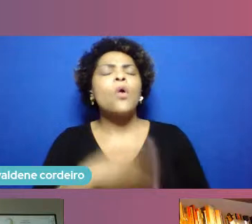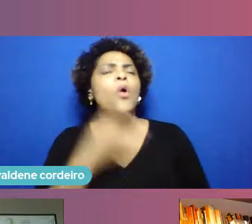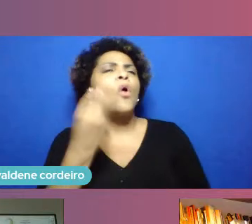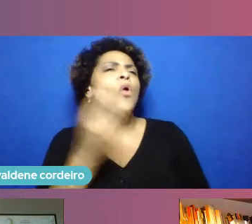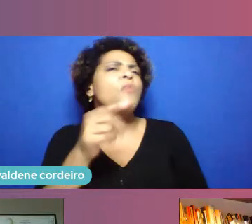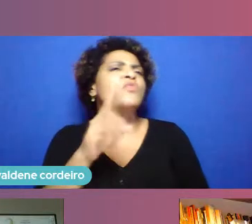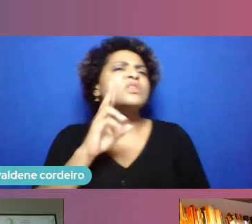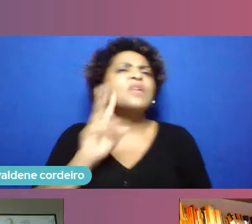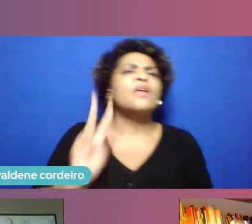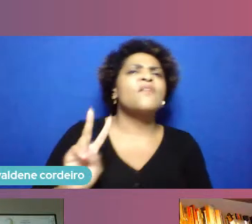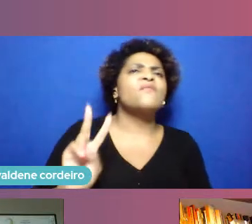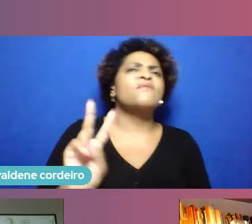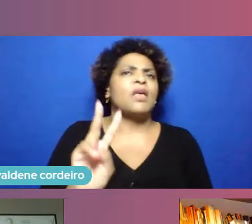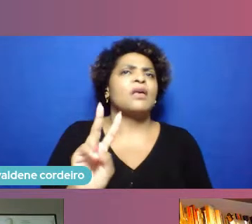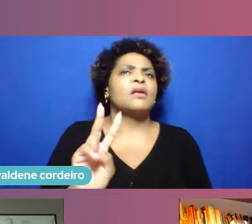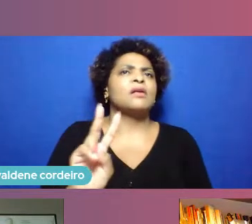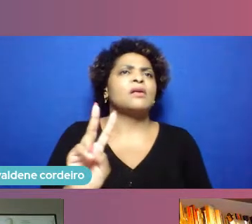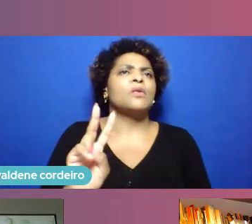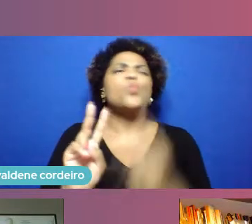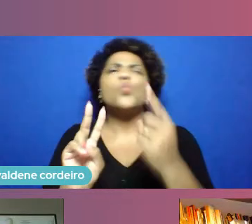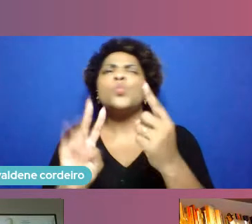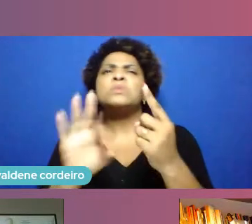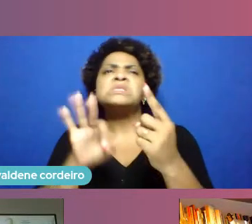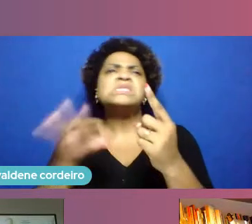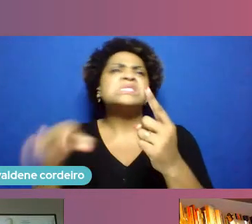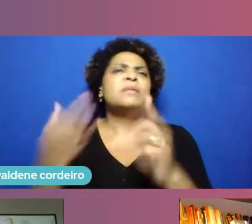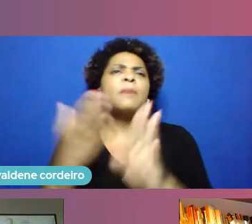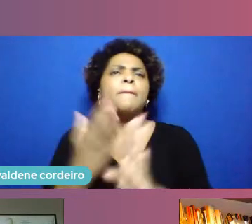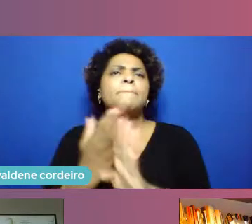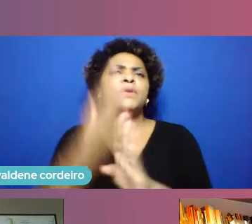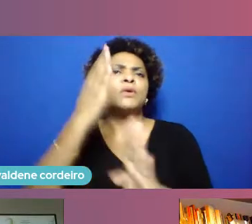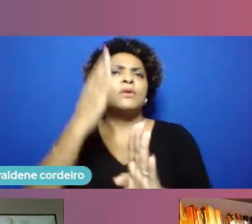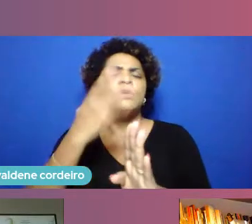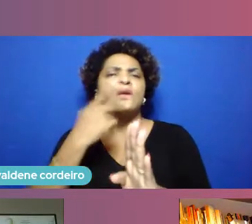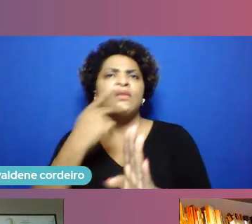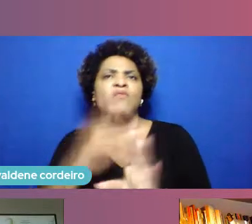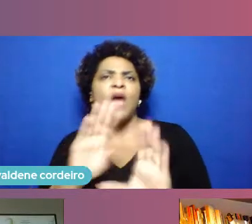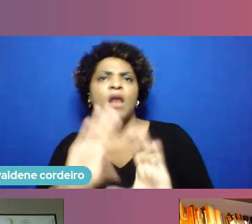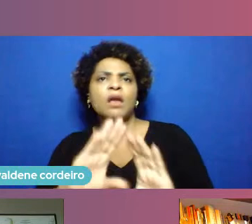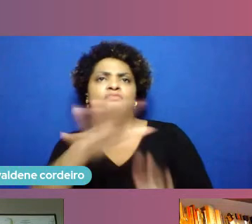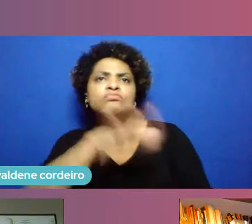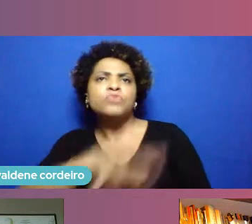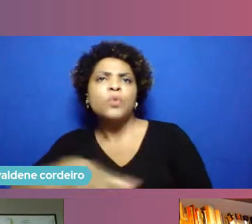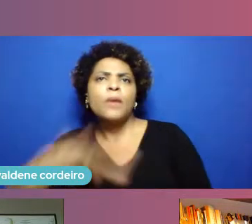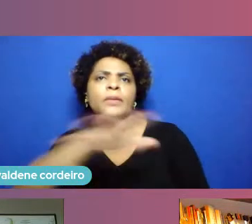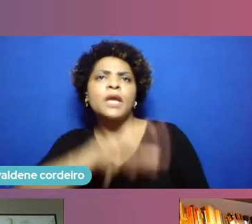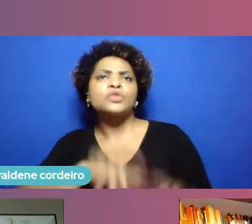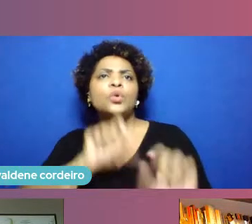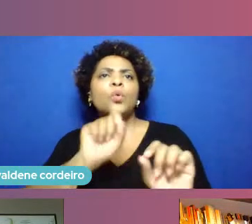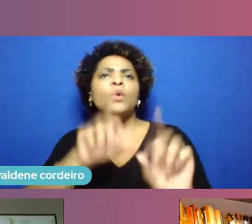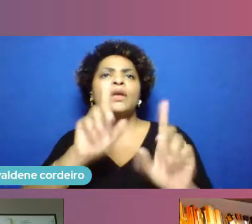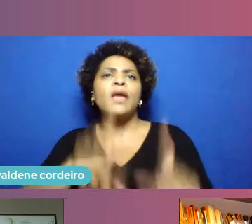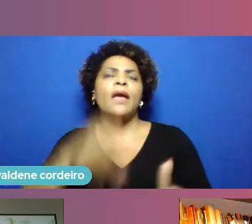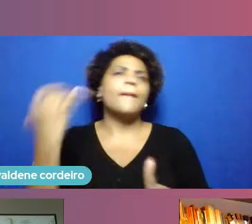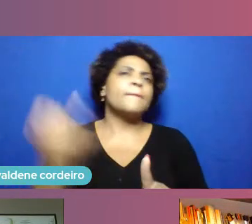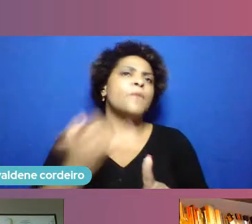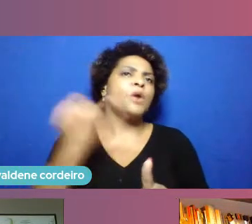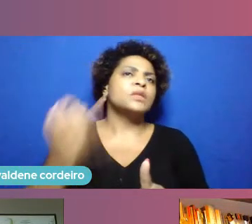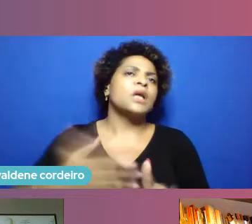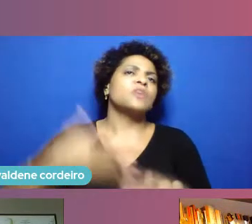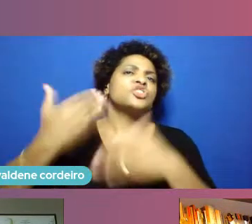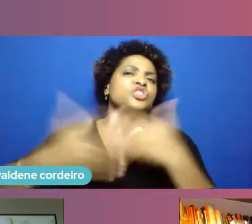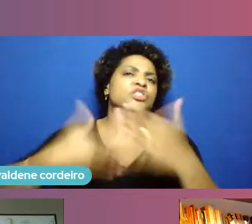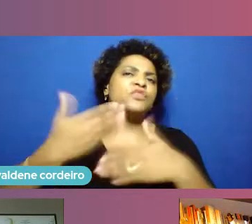simples diagnóstico sobre o ecossistema o que eles visualizam que é importante ser desenvolvido para